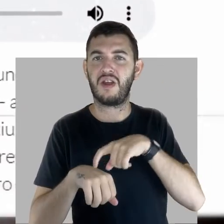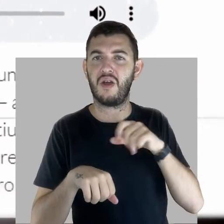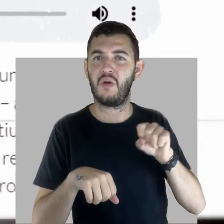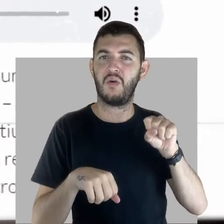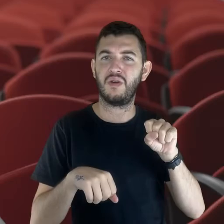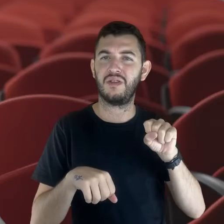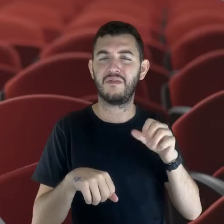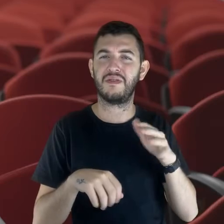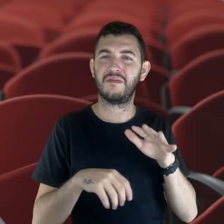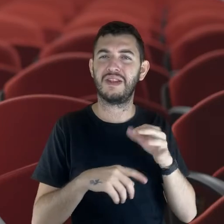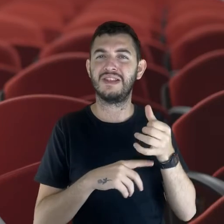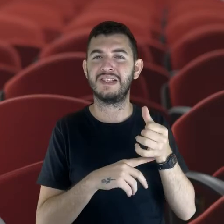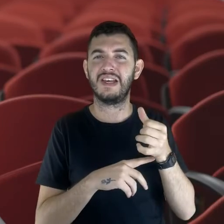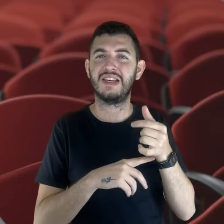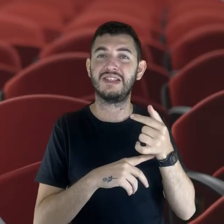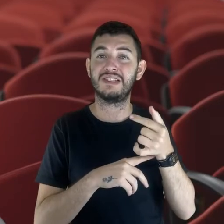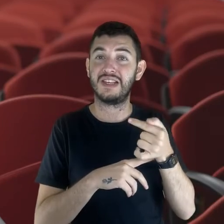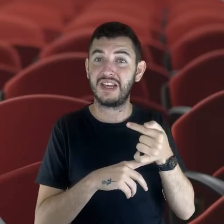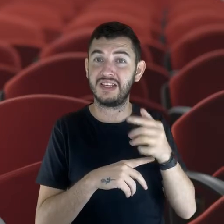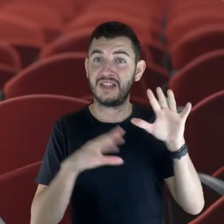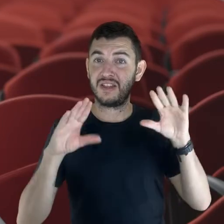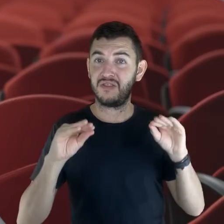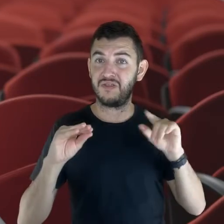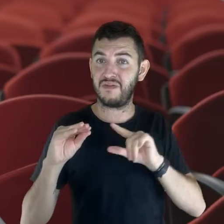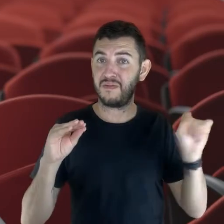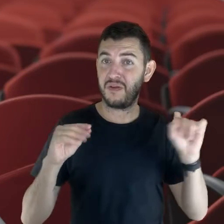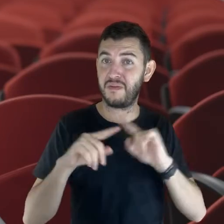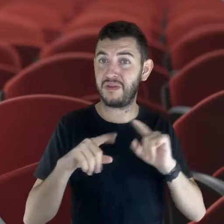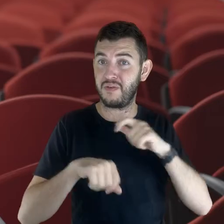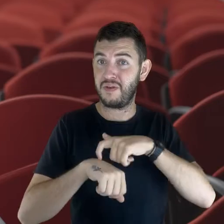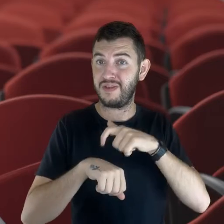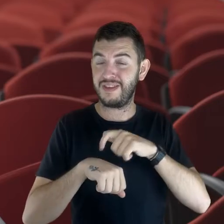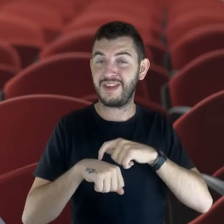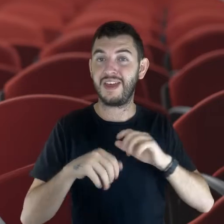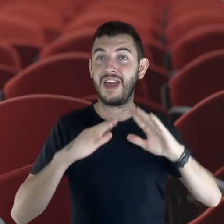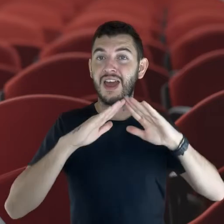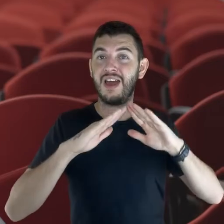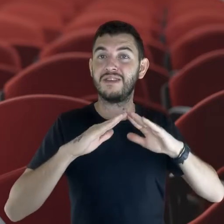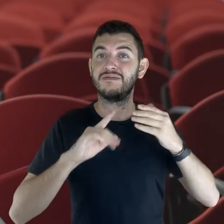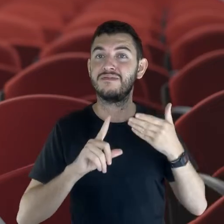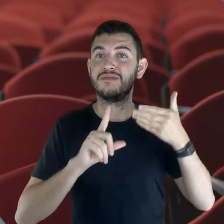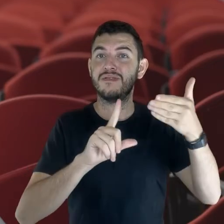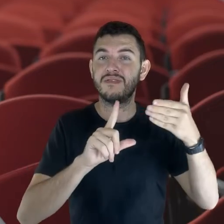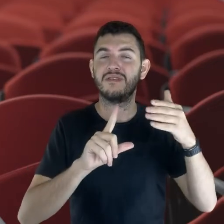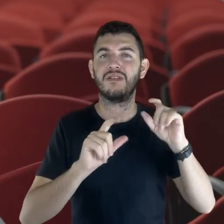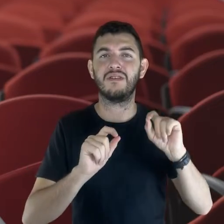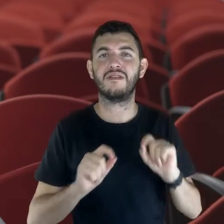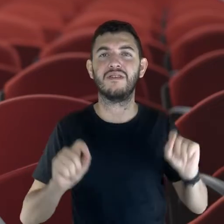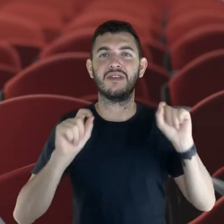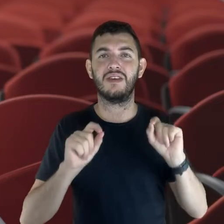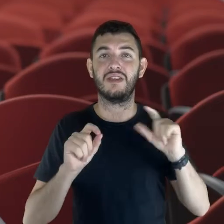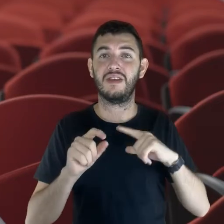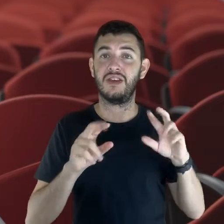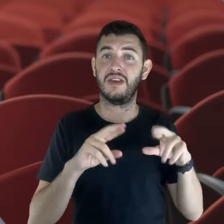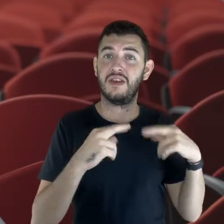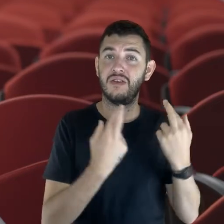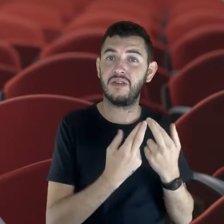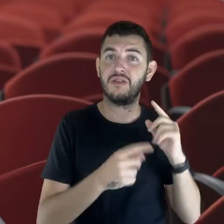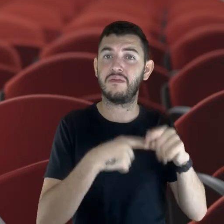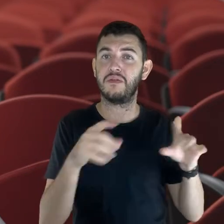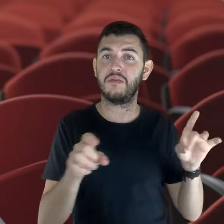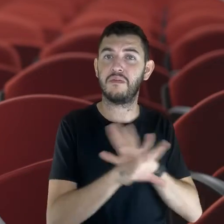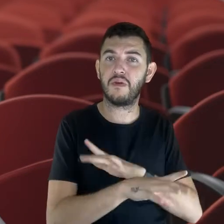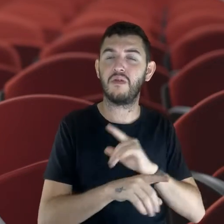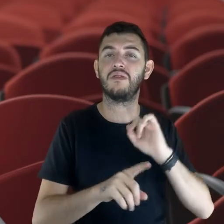chegar oito horas no Simpro, seis horas, sete horas eu vou embora. Quando você está em um ambiente virtual, você não tem esse horário. Porque você